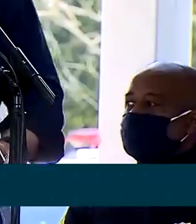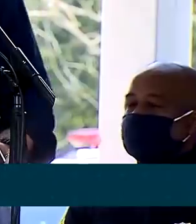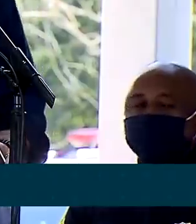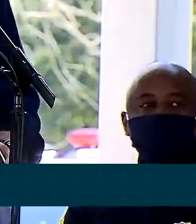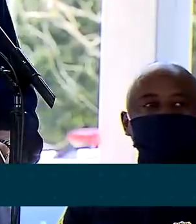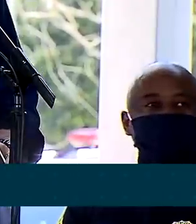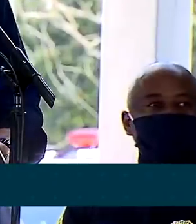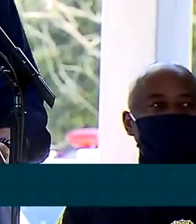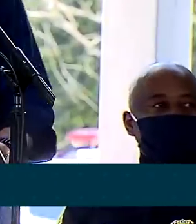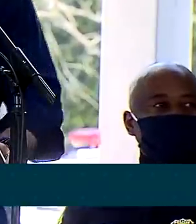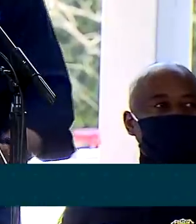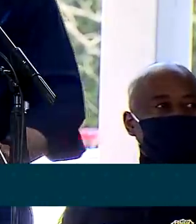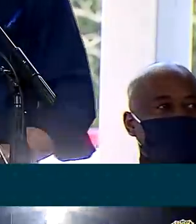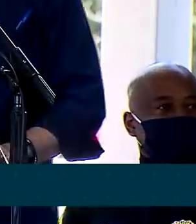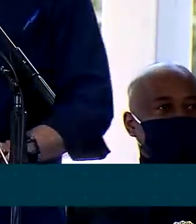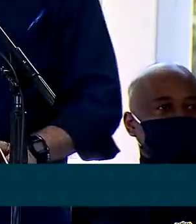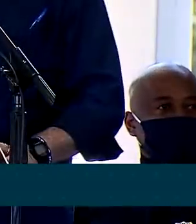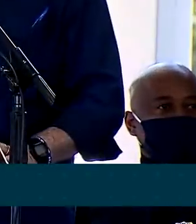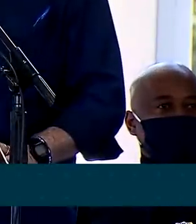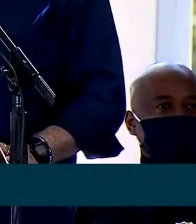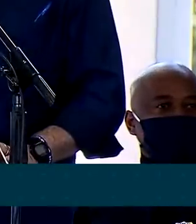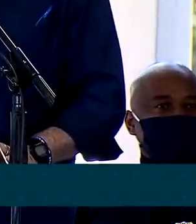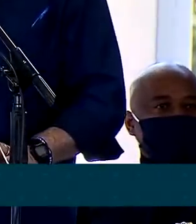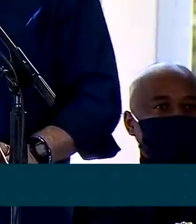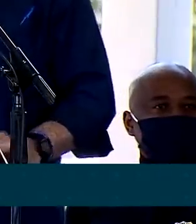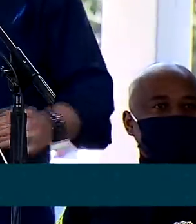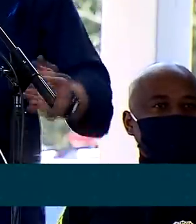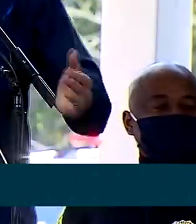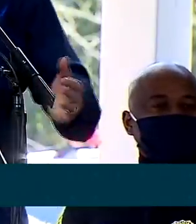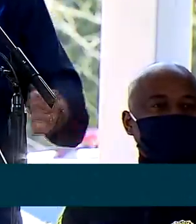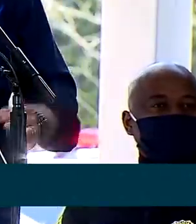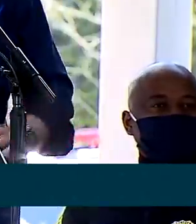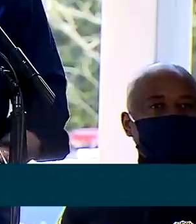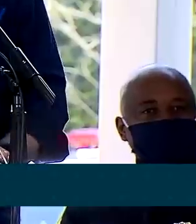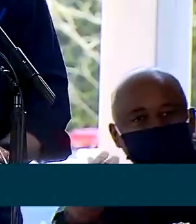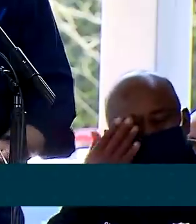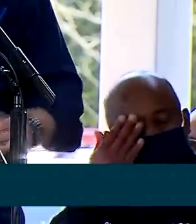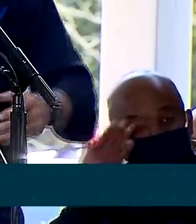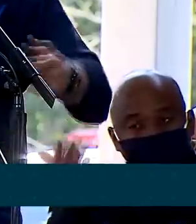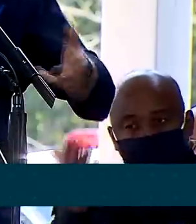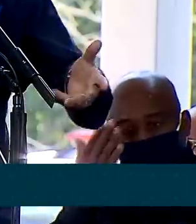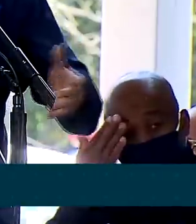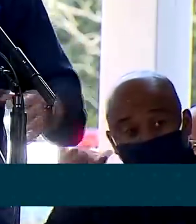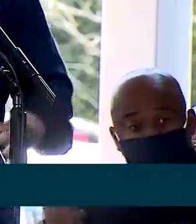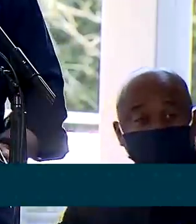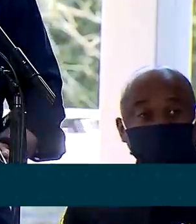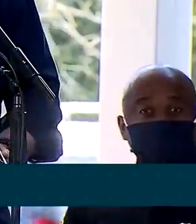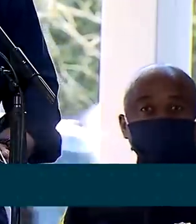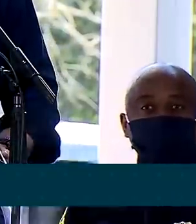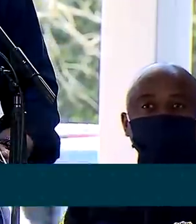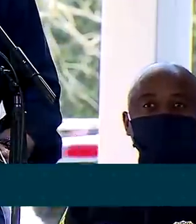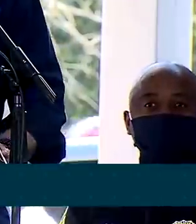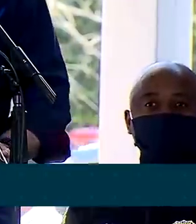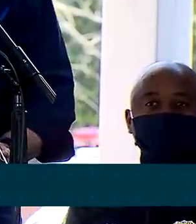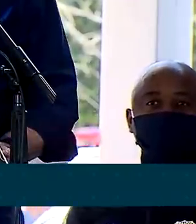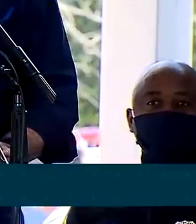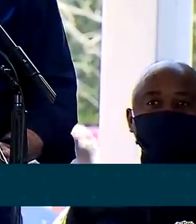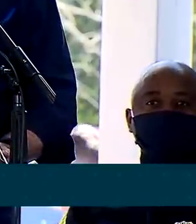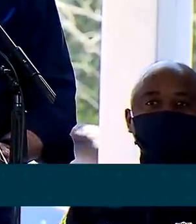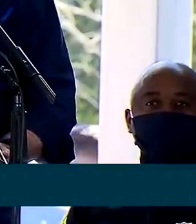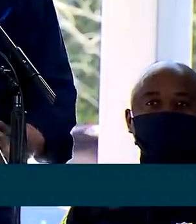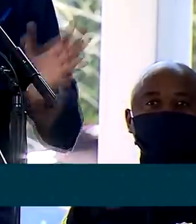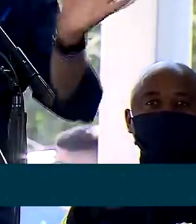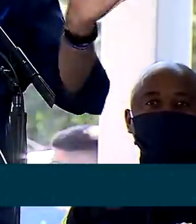pela forma que ele vem administrando a mesma, de modo que sobram recursos para que obras sejam executadas